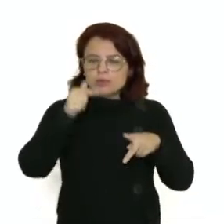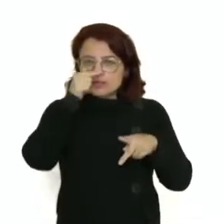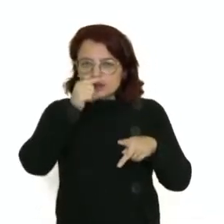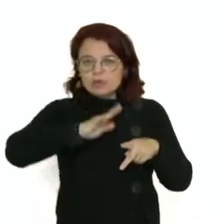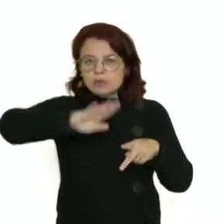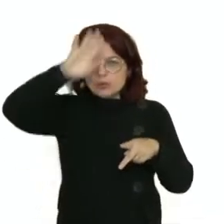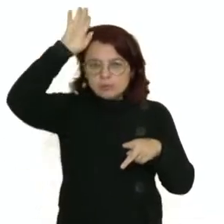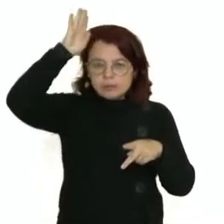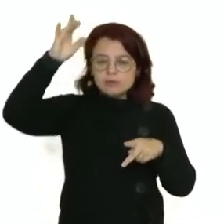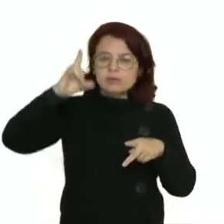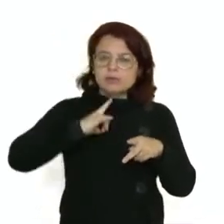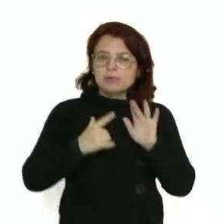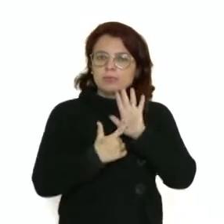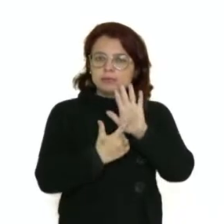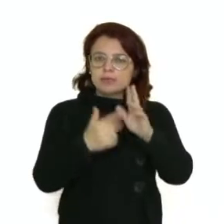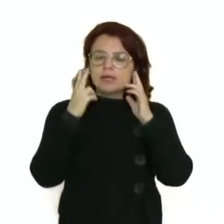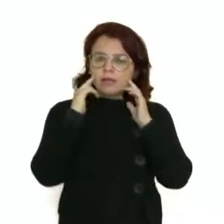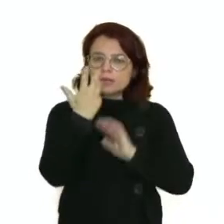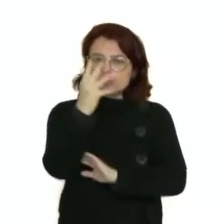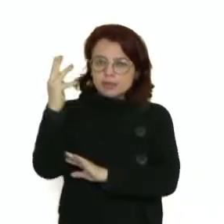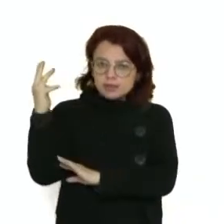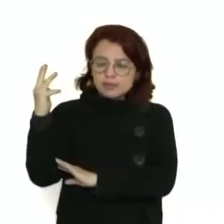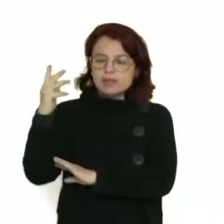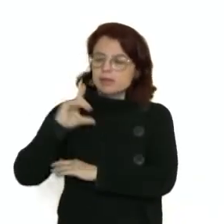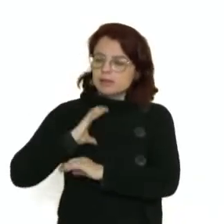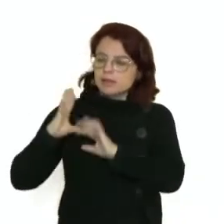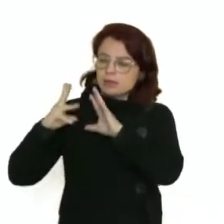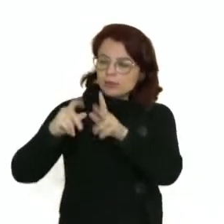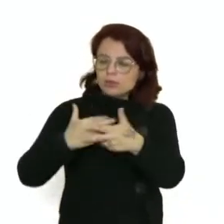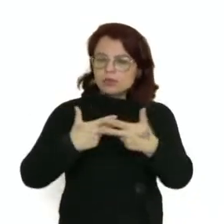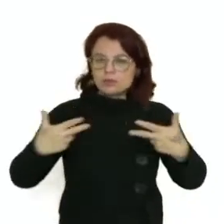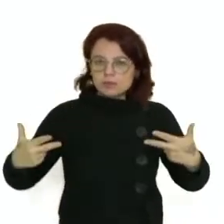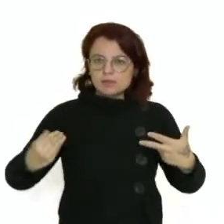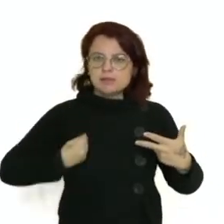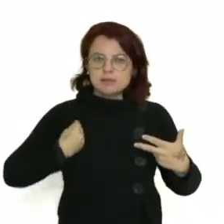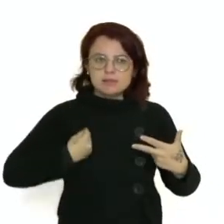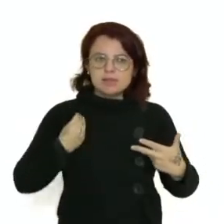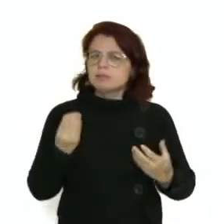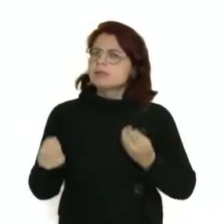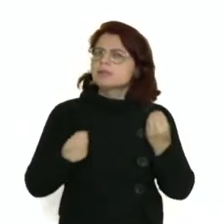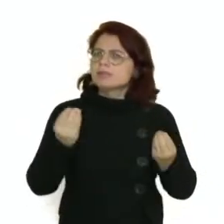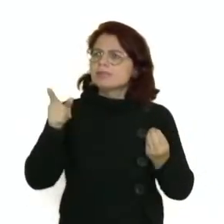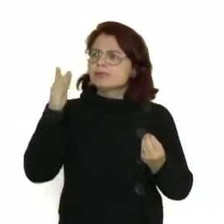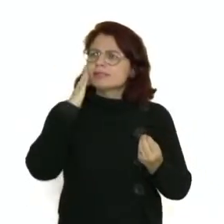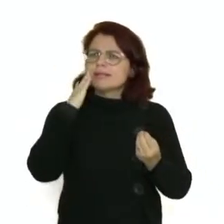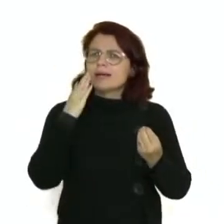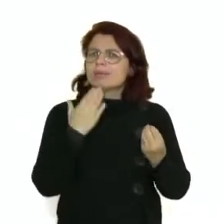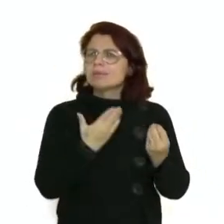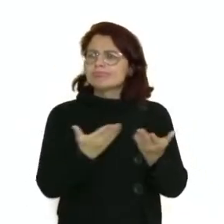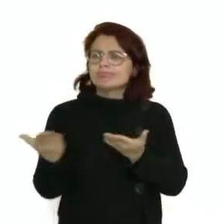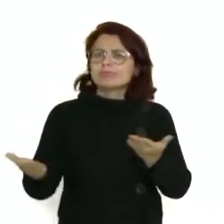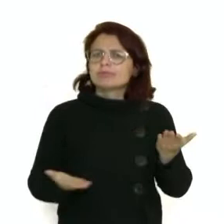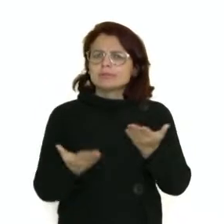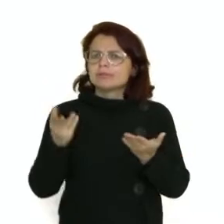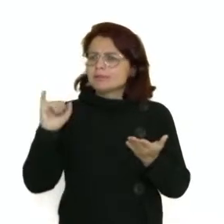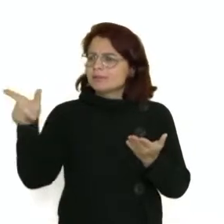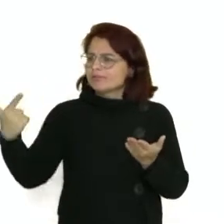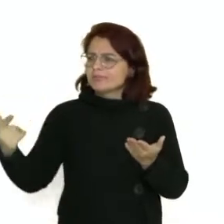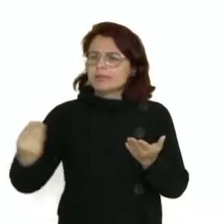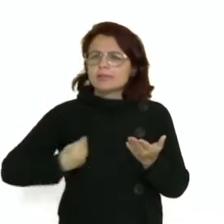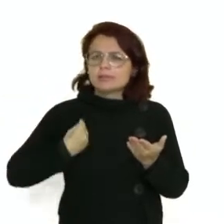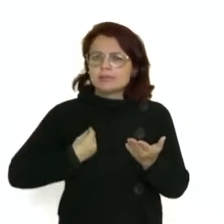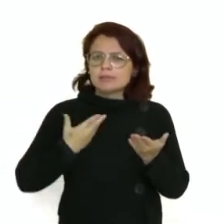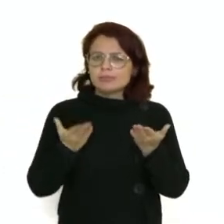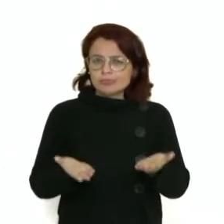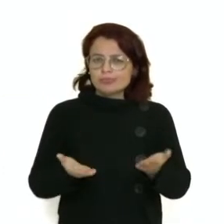da natureza e de todas as coisas que existem. Mas como eles poderiam saber tudo isso se eles não estavam lá? Se o ser